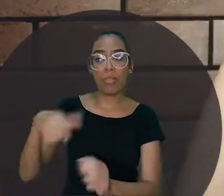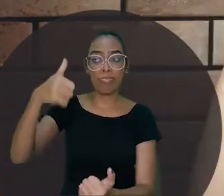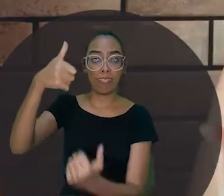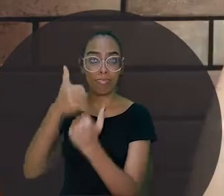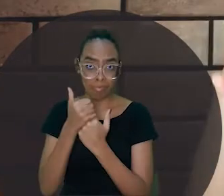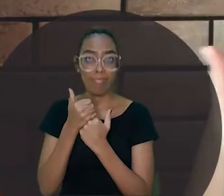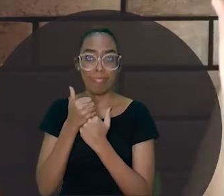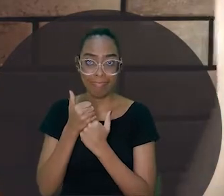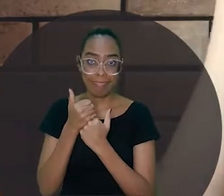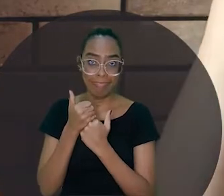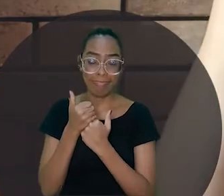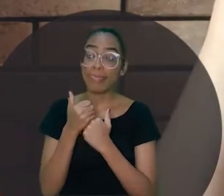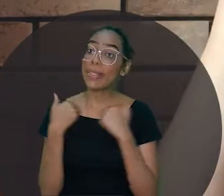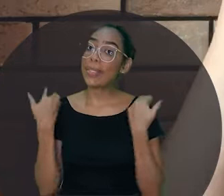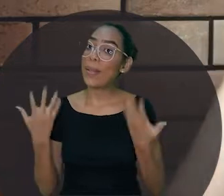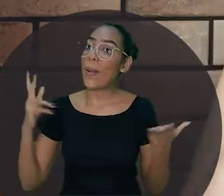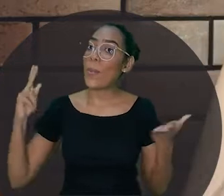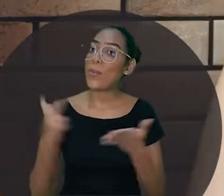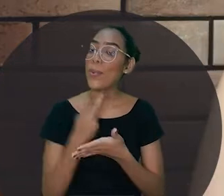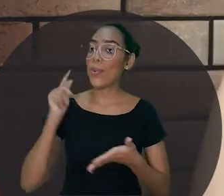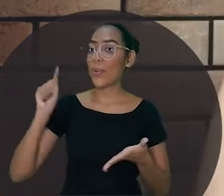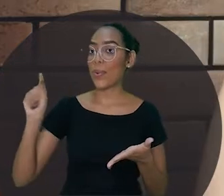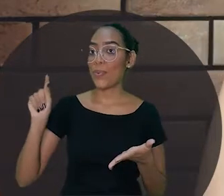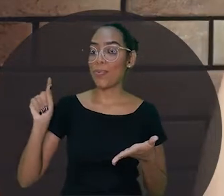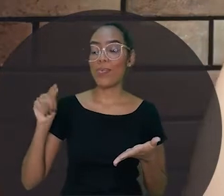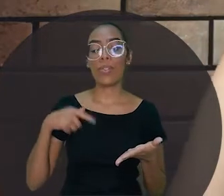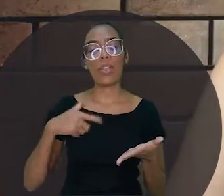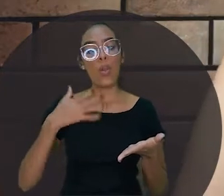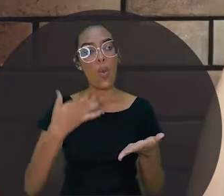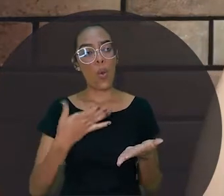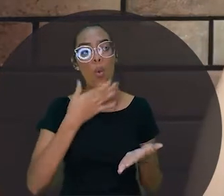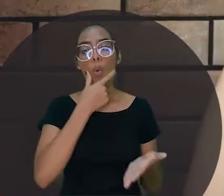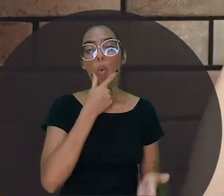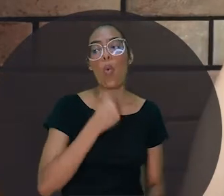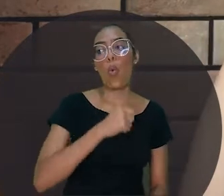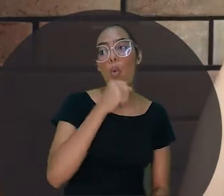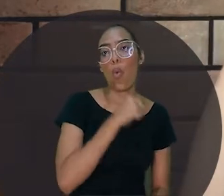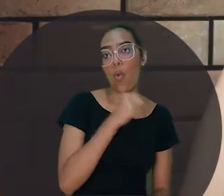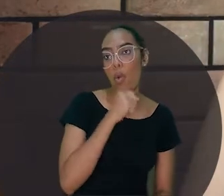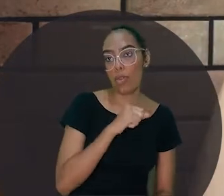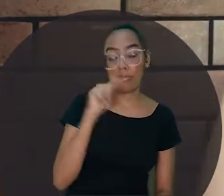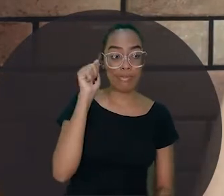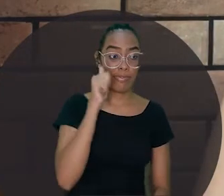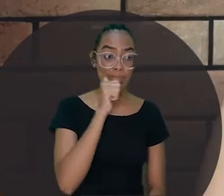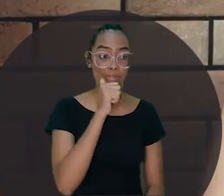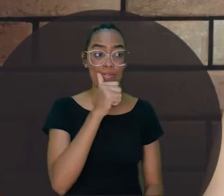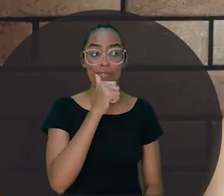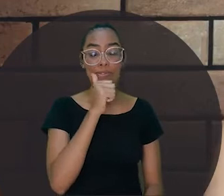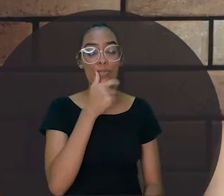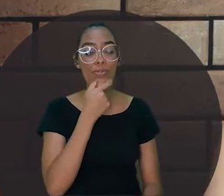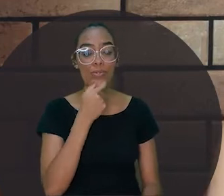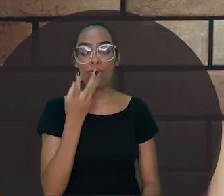para a sua sucessão. Foi aí que o avô de Xing Ling